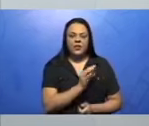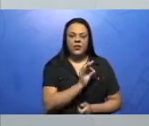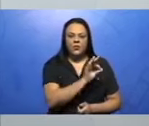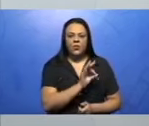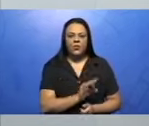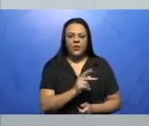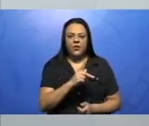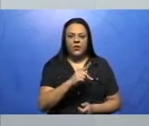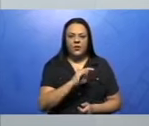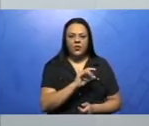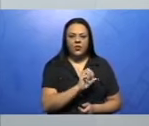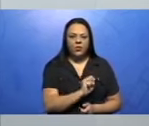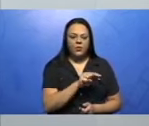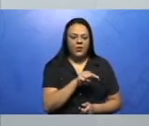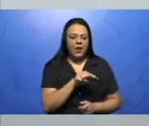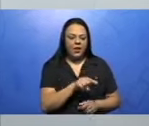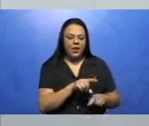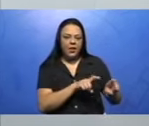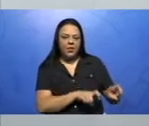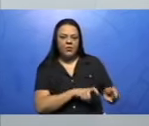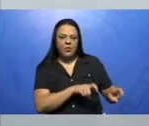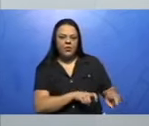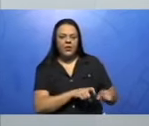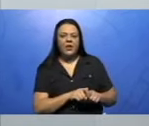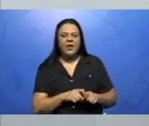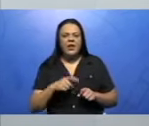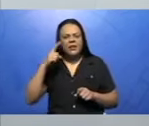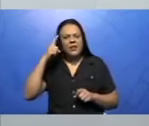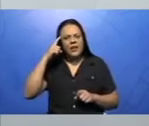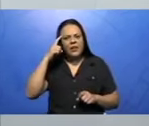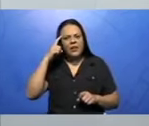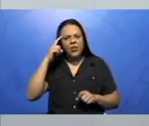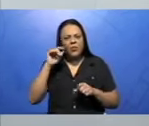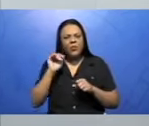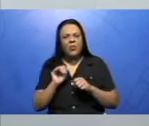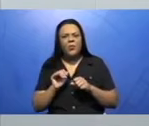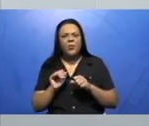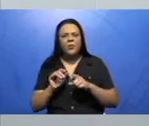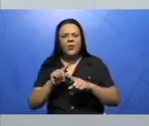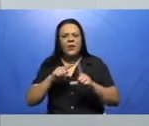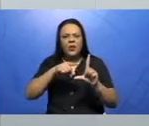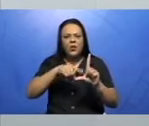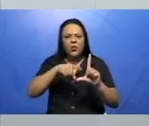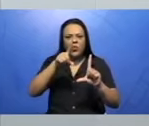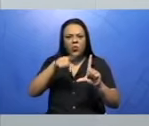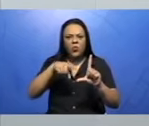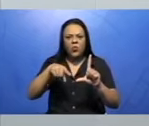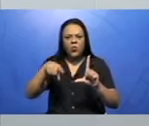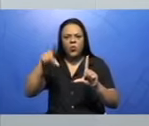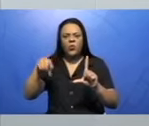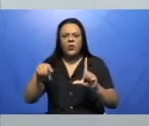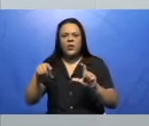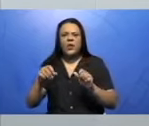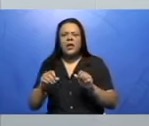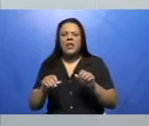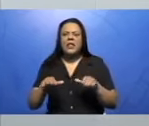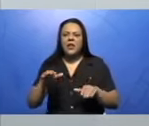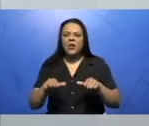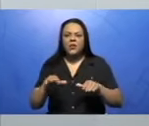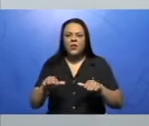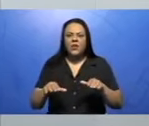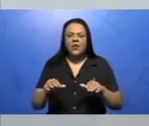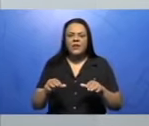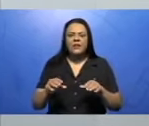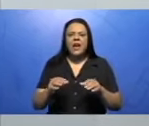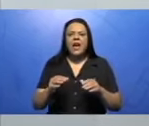do crescimento do PIB da agropecuária entre os anos 2010 até a projeção em